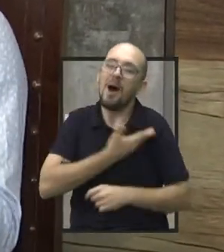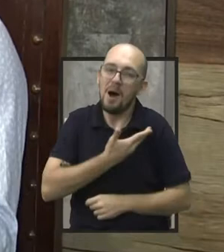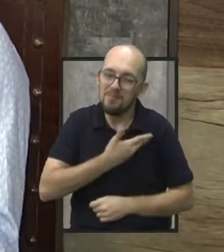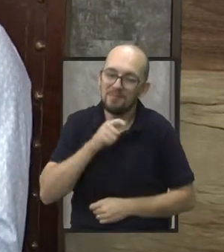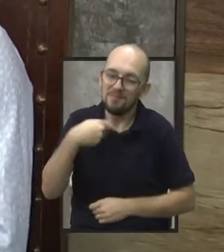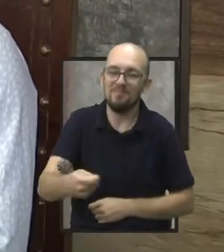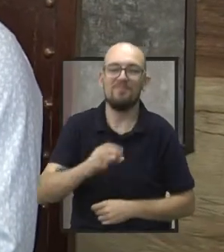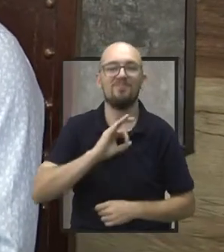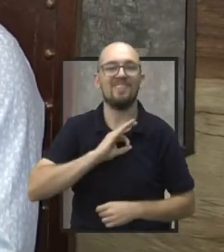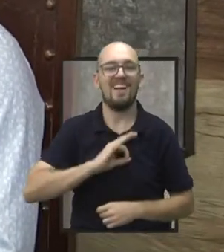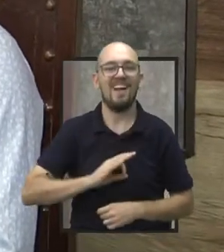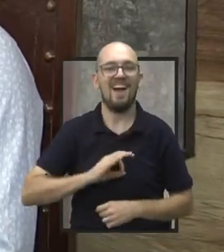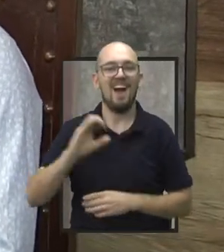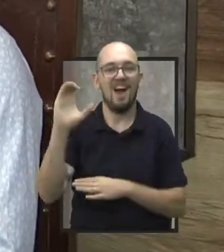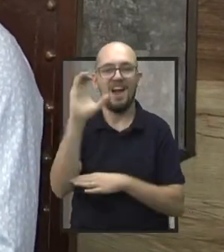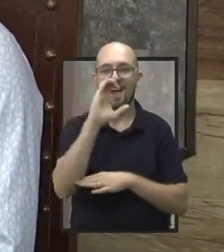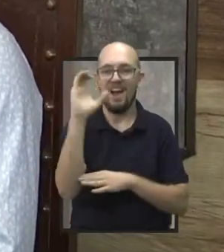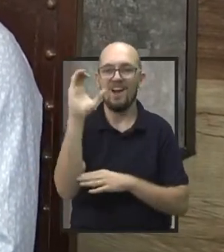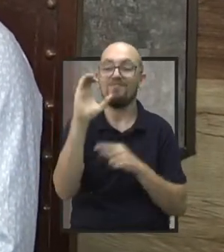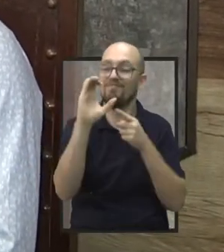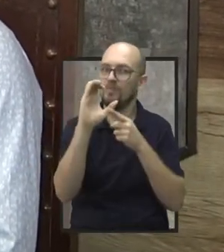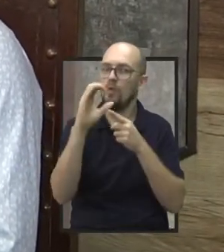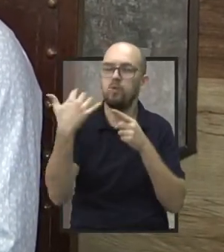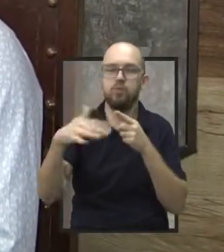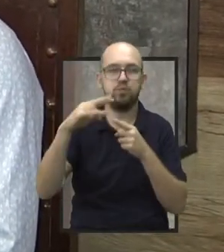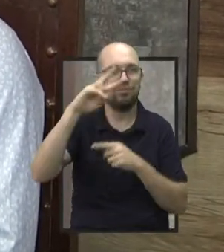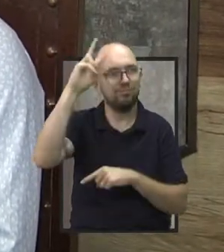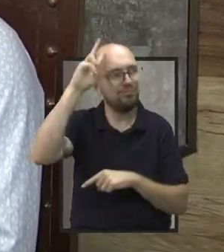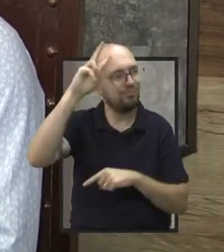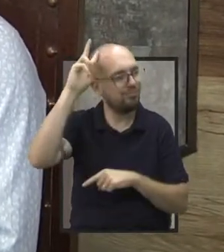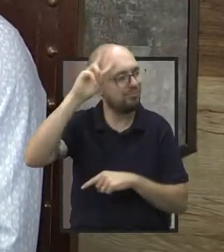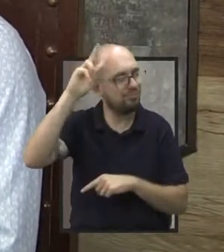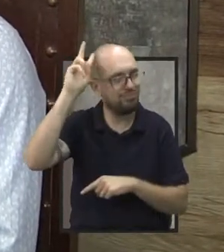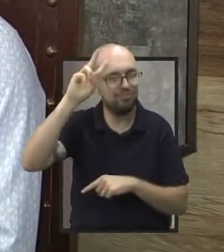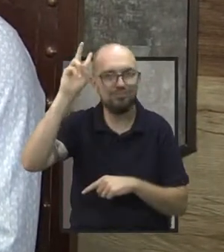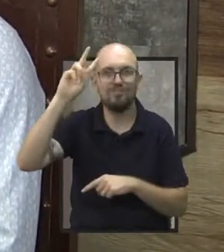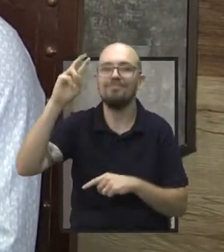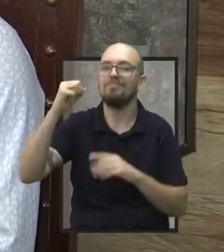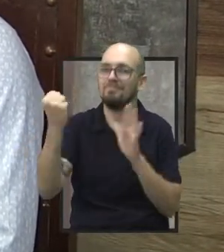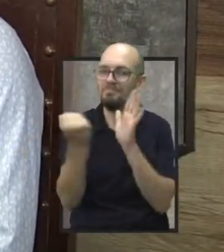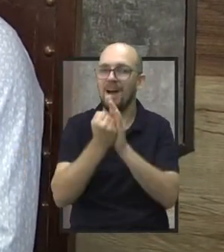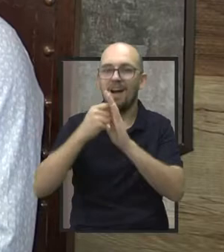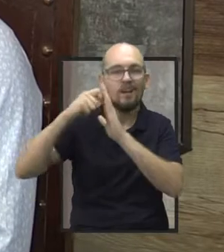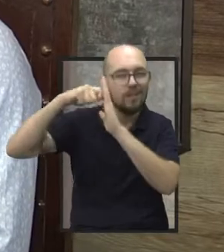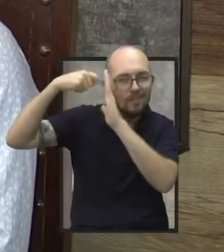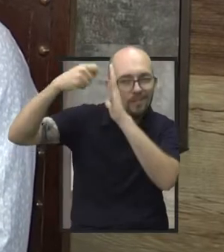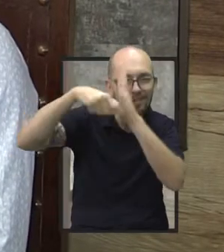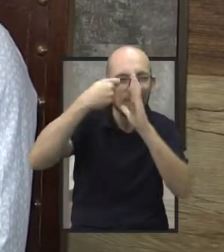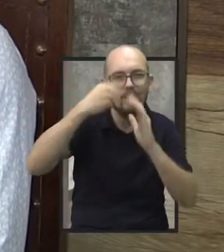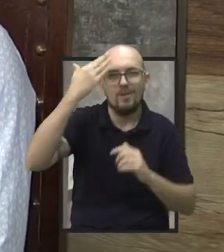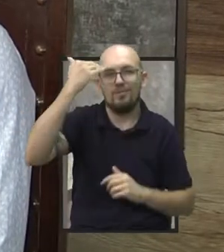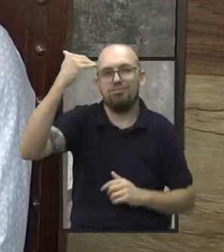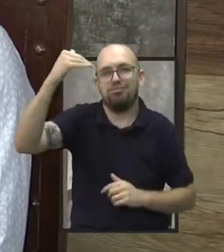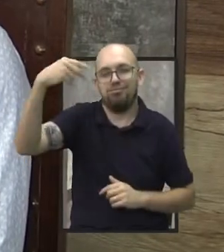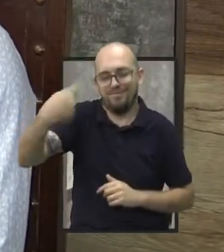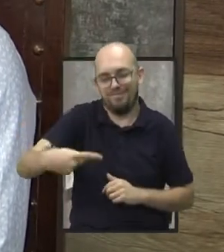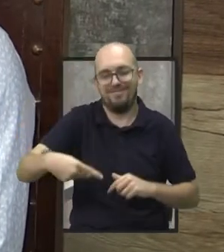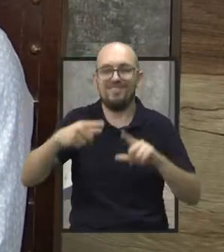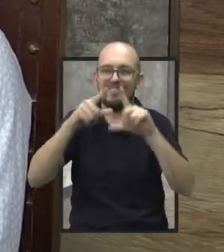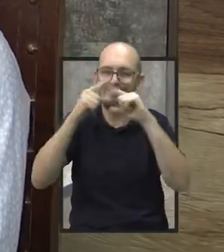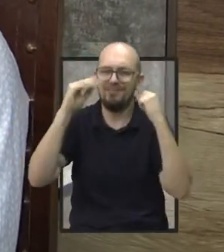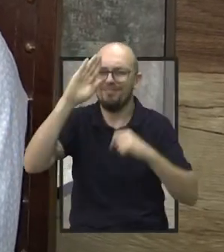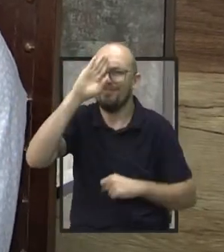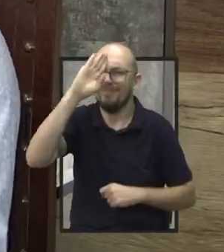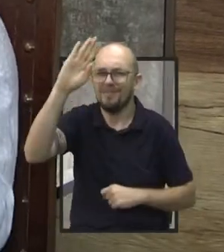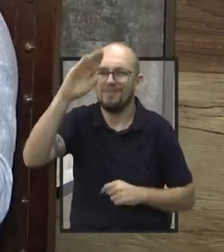nosso amigo Carlos Martins, que tem uma história bastante extensa na área audiovisual aqui do nosso município, e principalmente